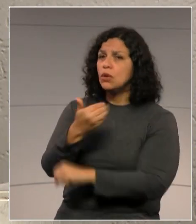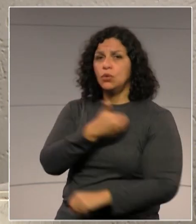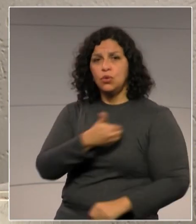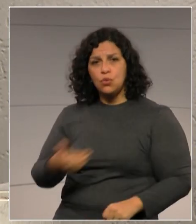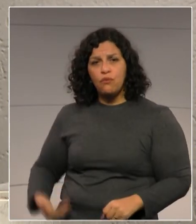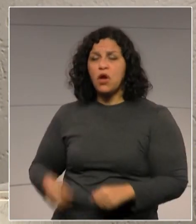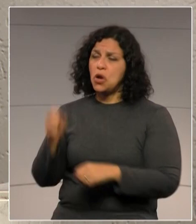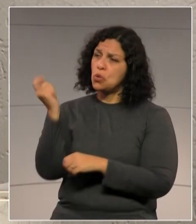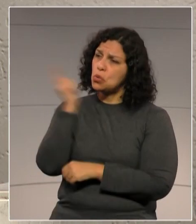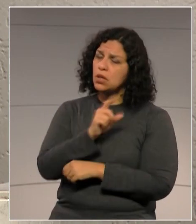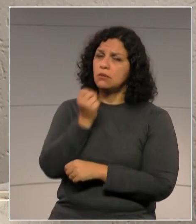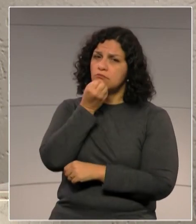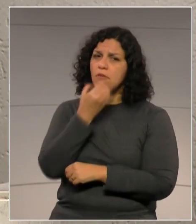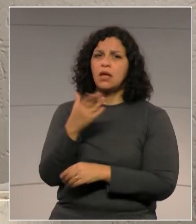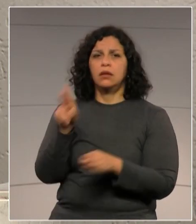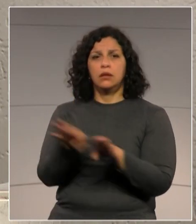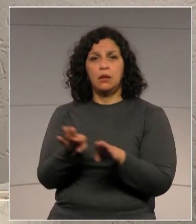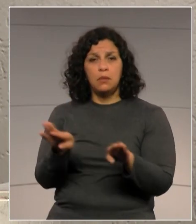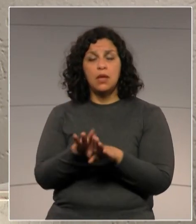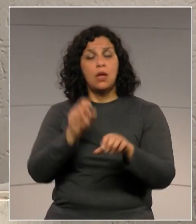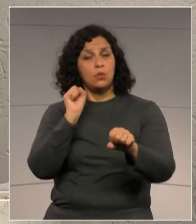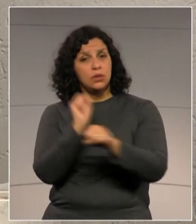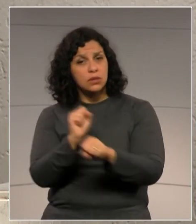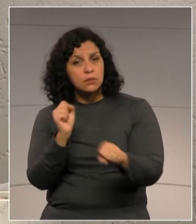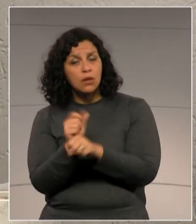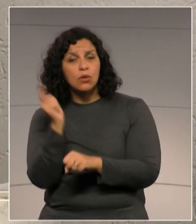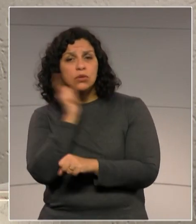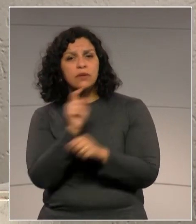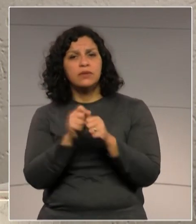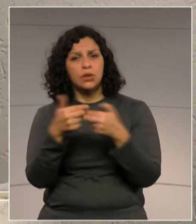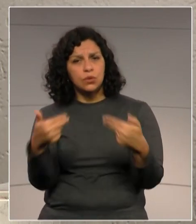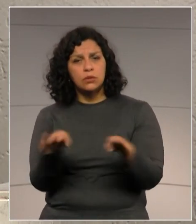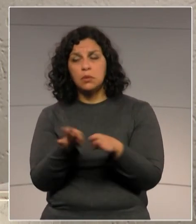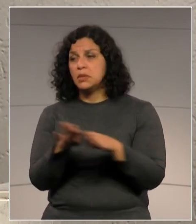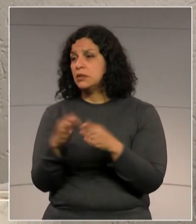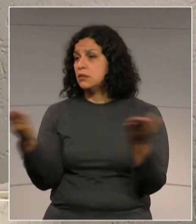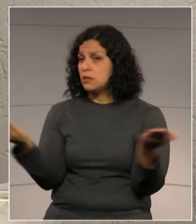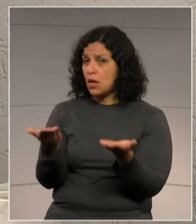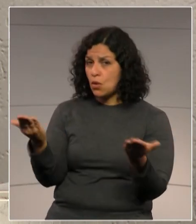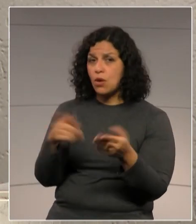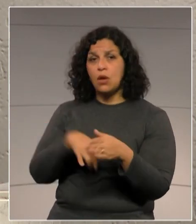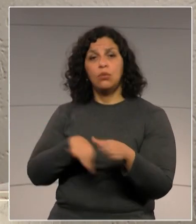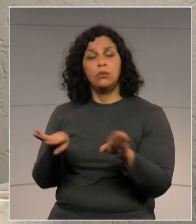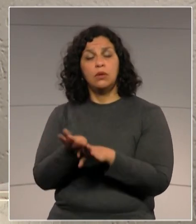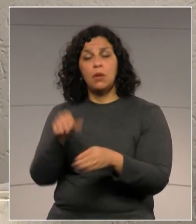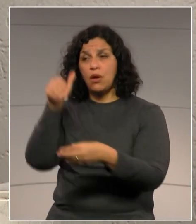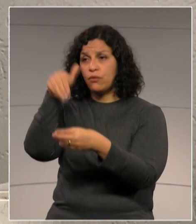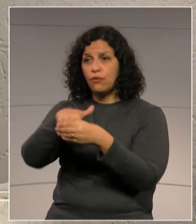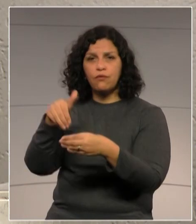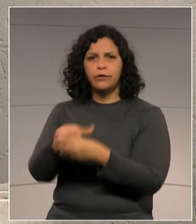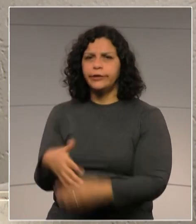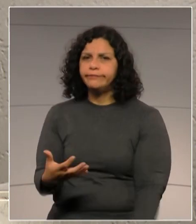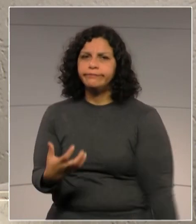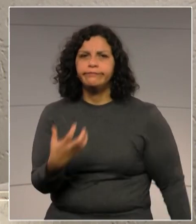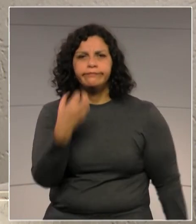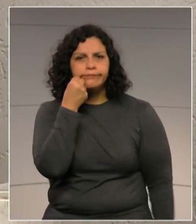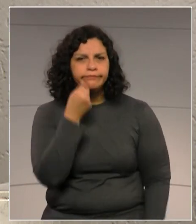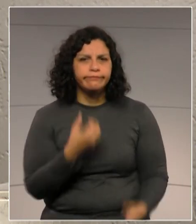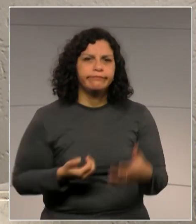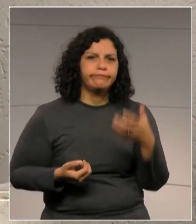espero que medidas sejam tomadas, mas, infelizmente, até agora, eu, como eleitor, só tive decepção.